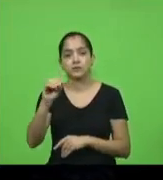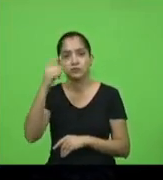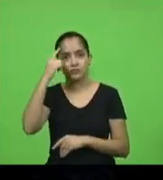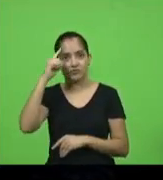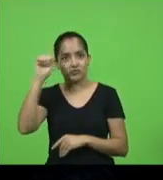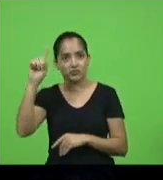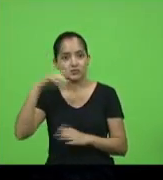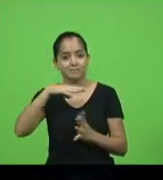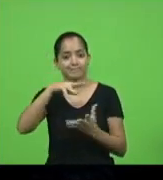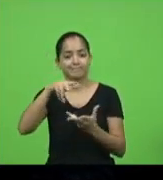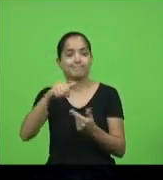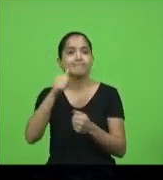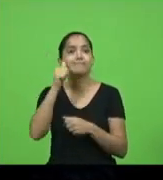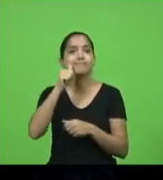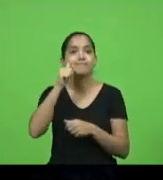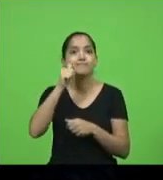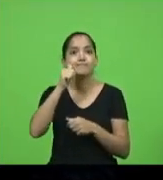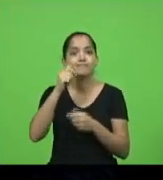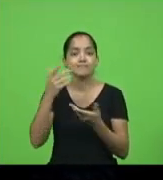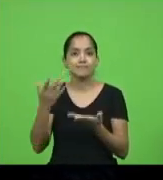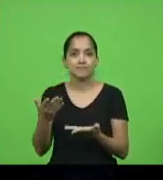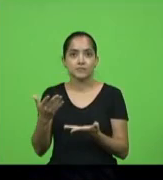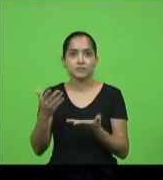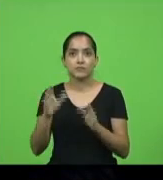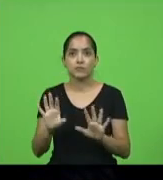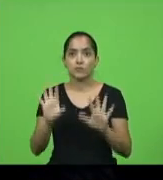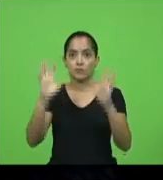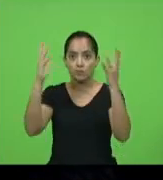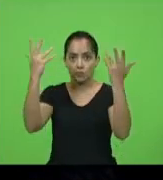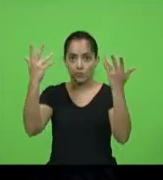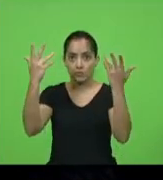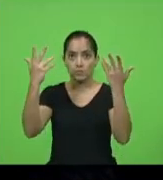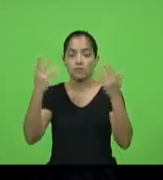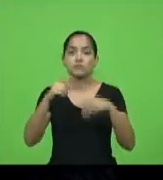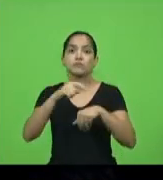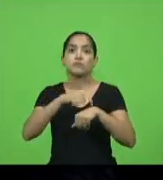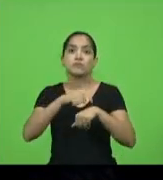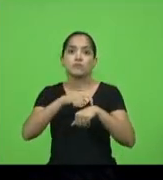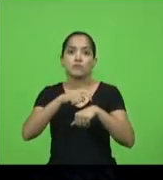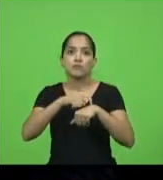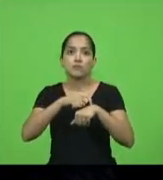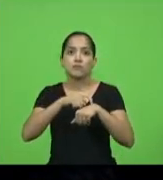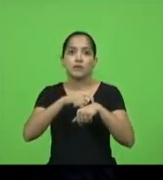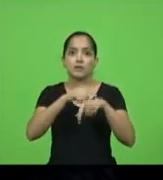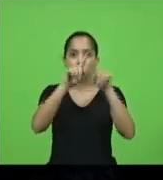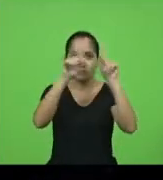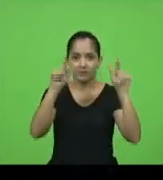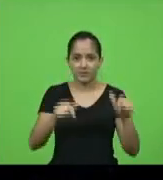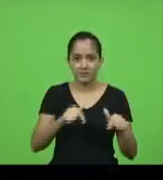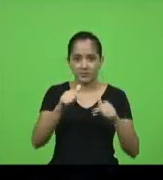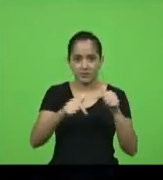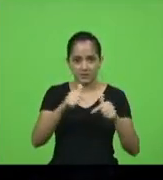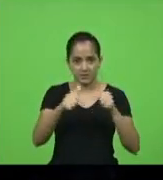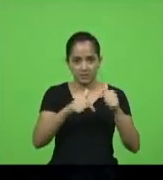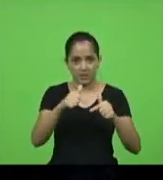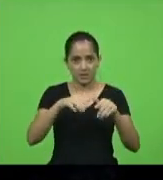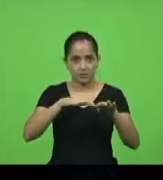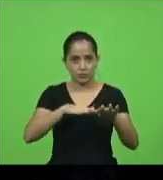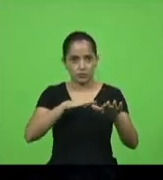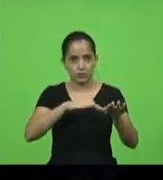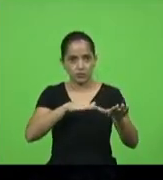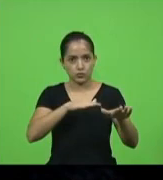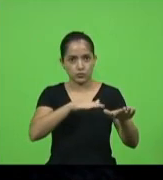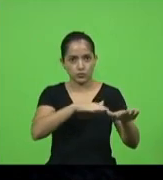deputado Silvio o dia internacional das mulheres foi comemorado a partir do momento em que funcionárias de uma malharia foram